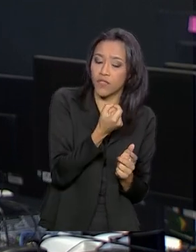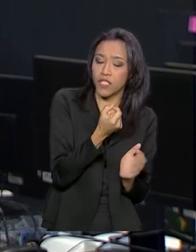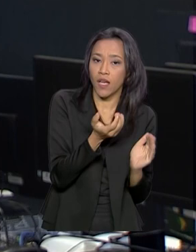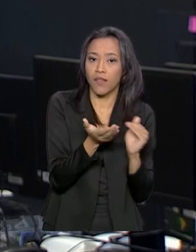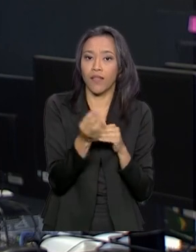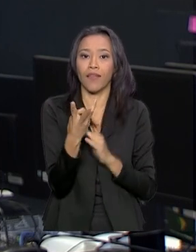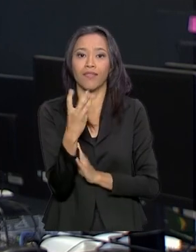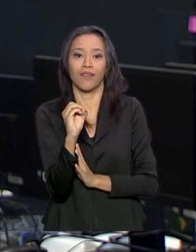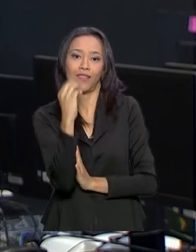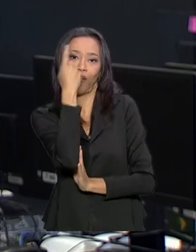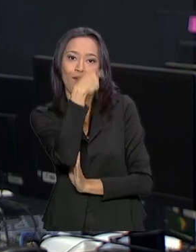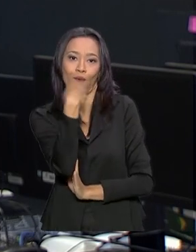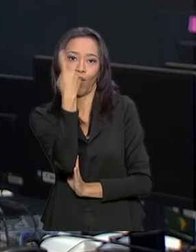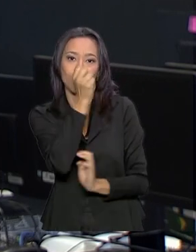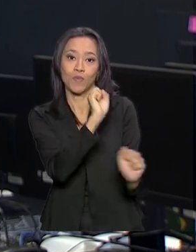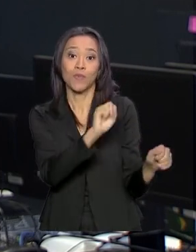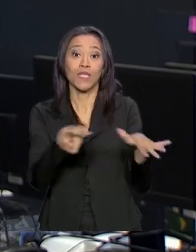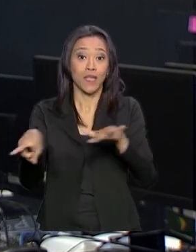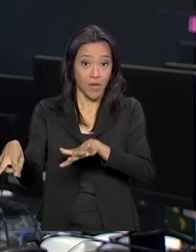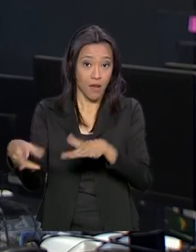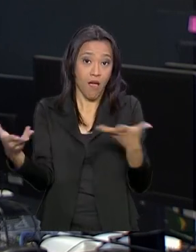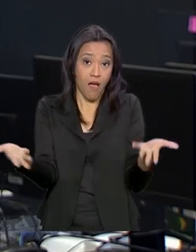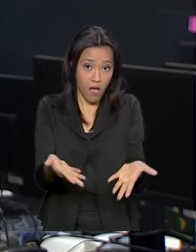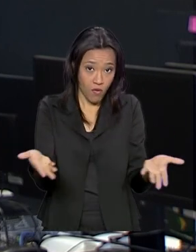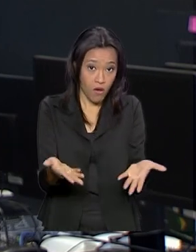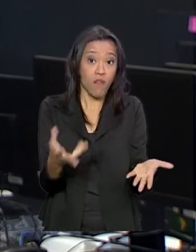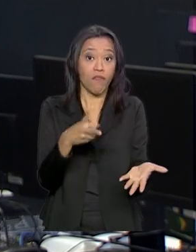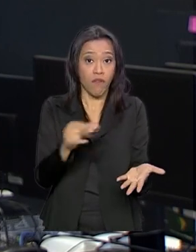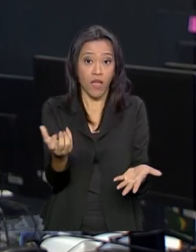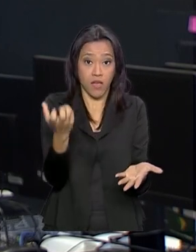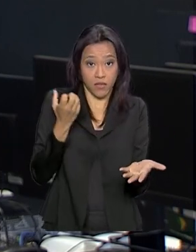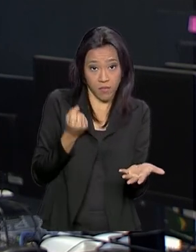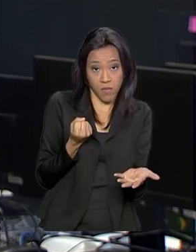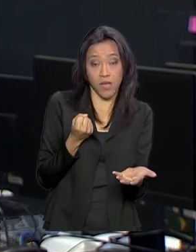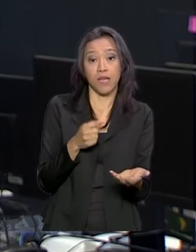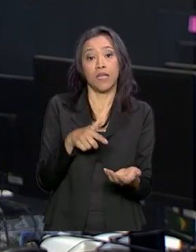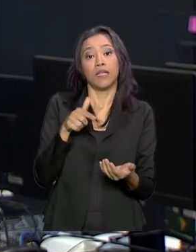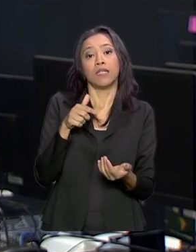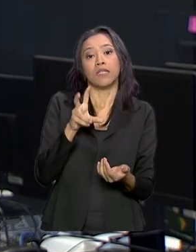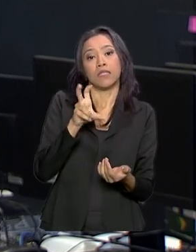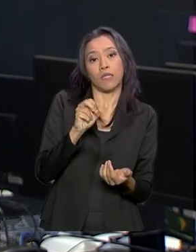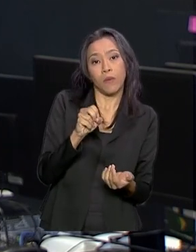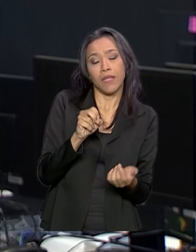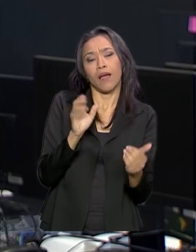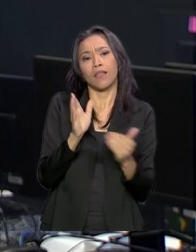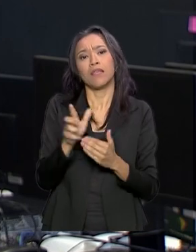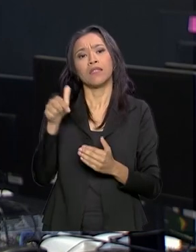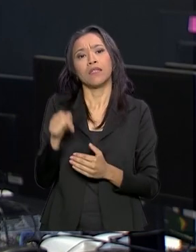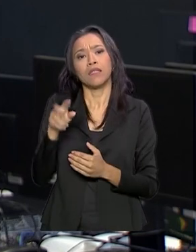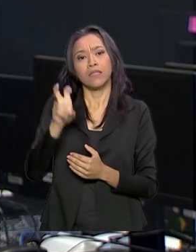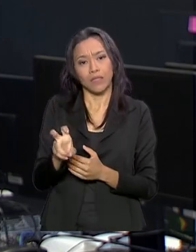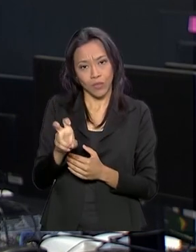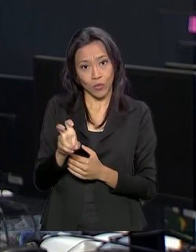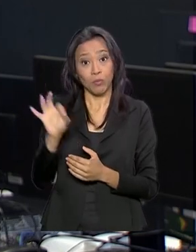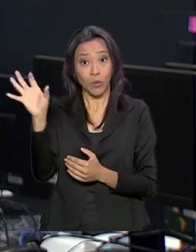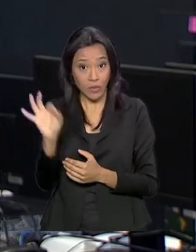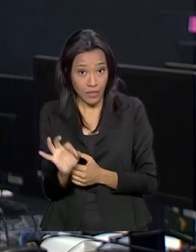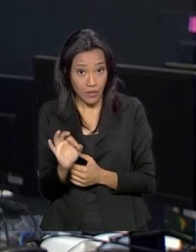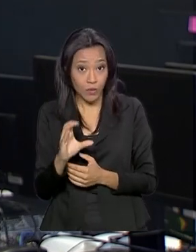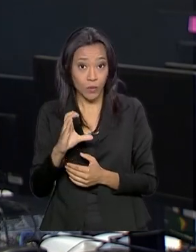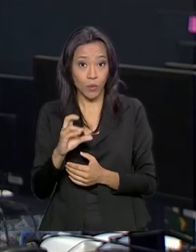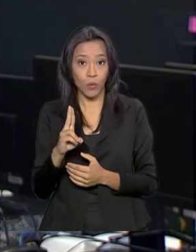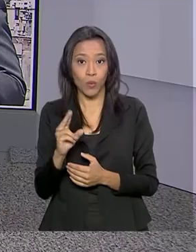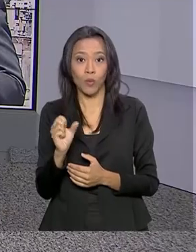de 30 horas semanais. E agora vão receber entre 50% e 75% do custeio com essas equipes.